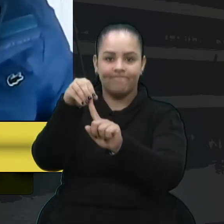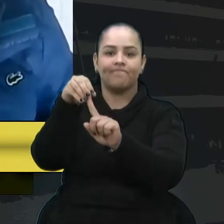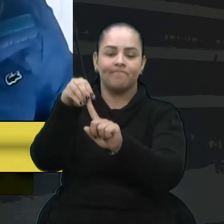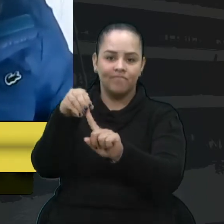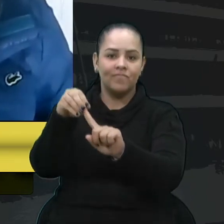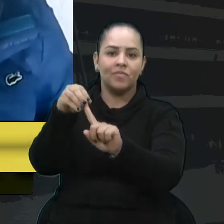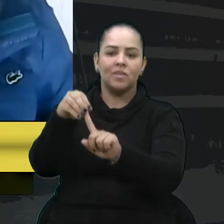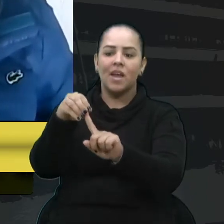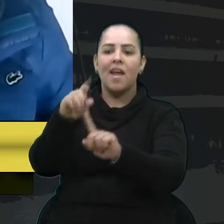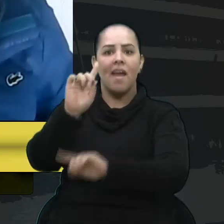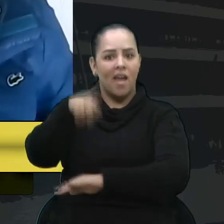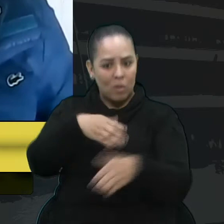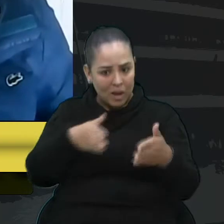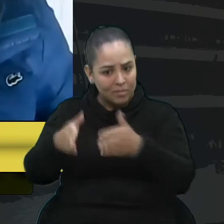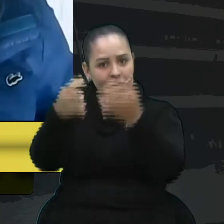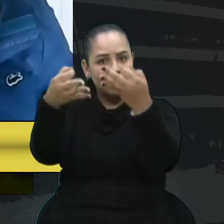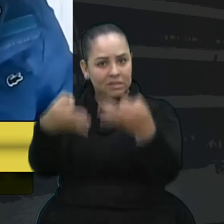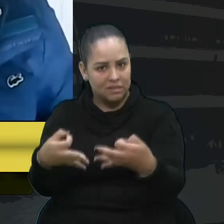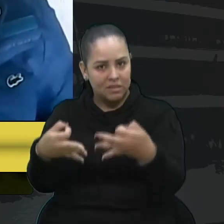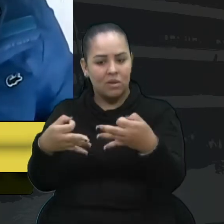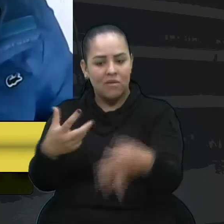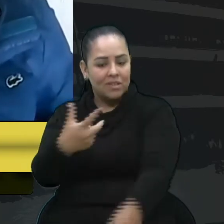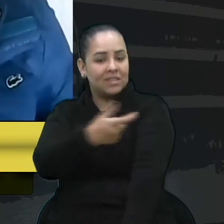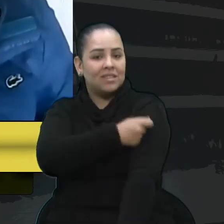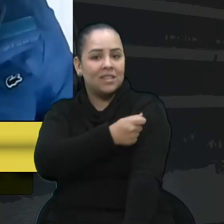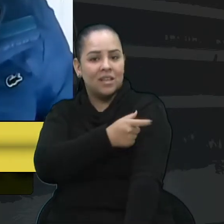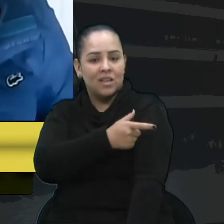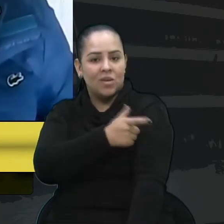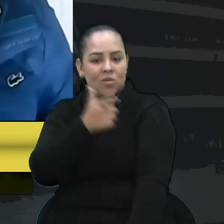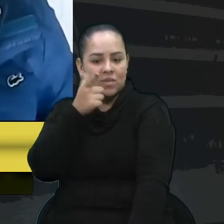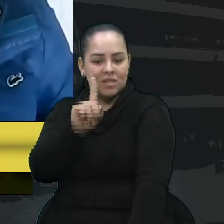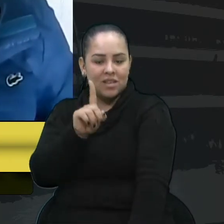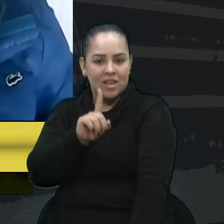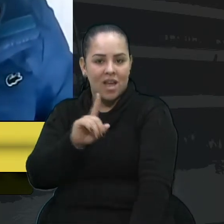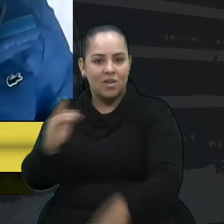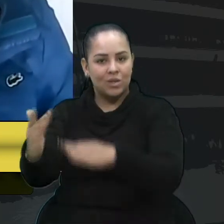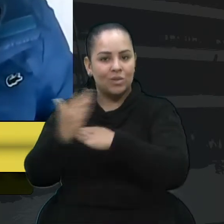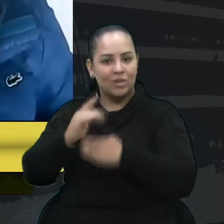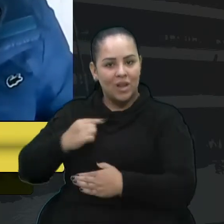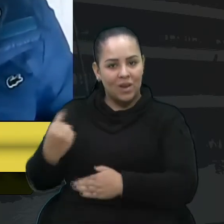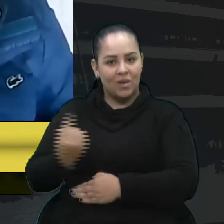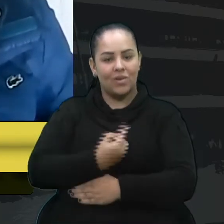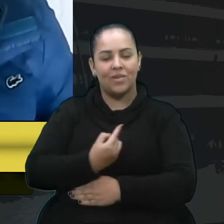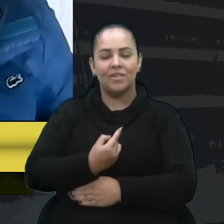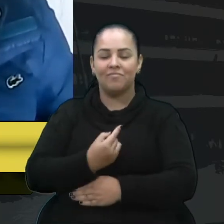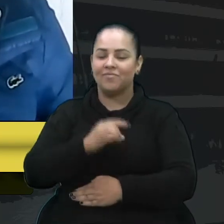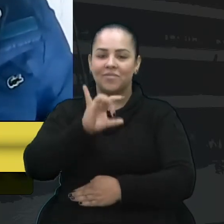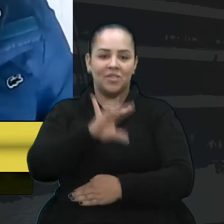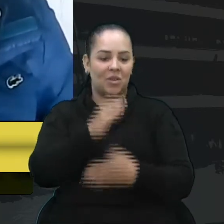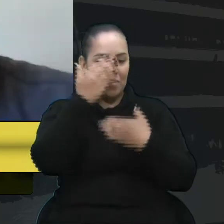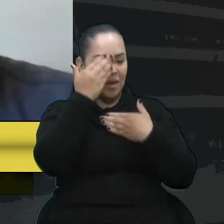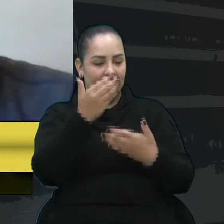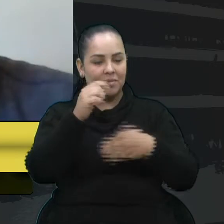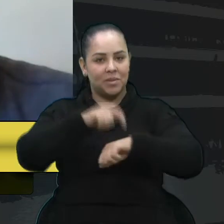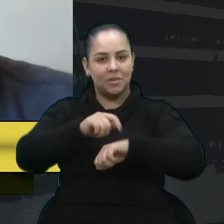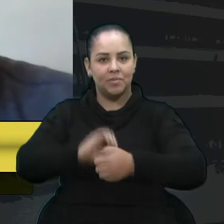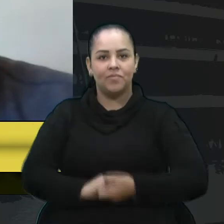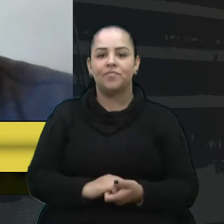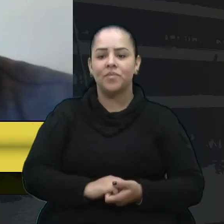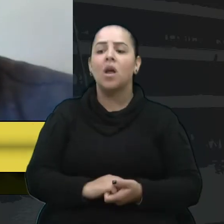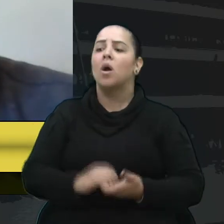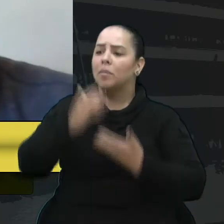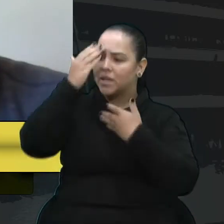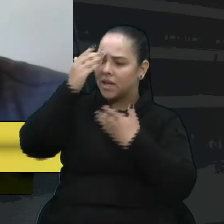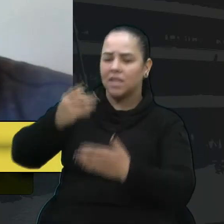esse é o caminho, a vacina é a nossa salvação. Valeu, obrigado pela parte. Obrigado, vereador